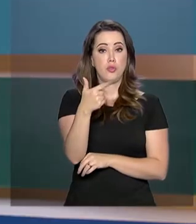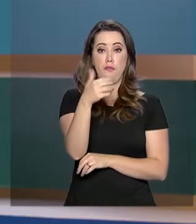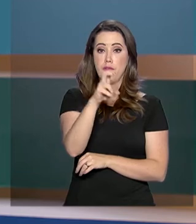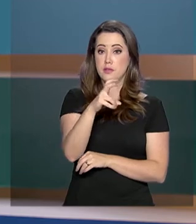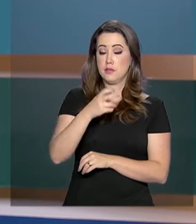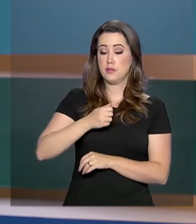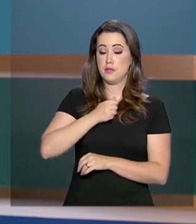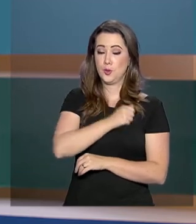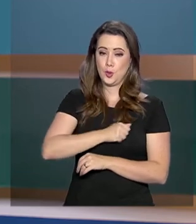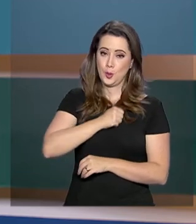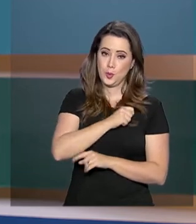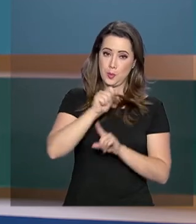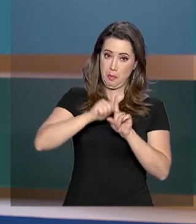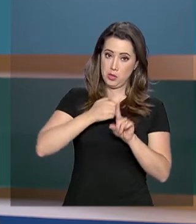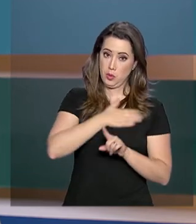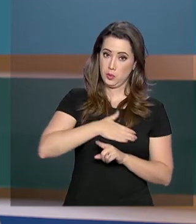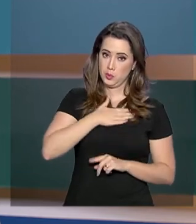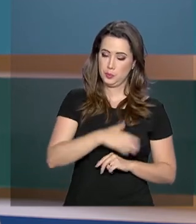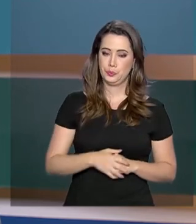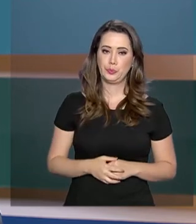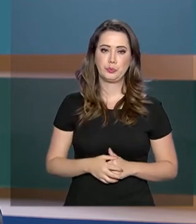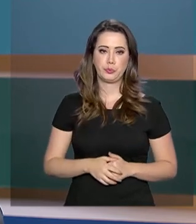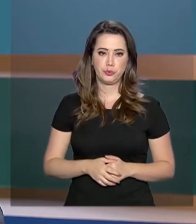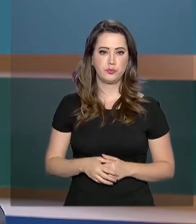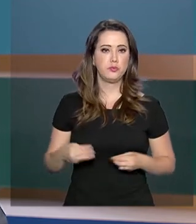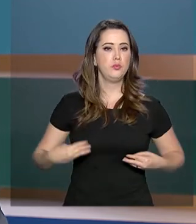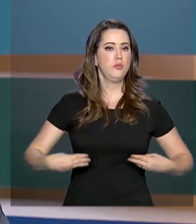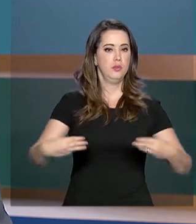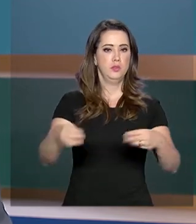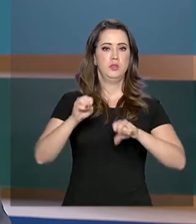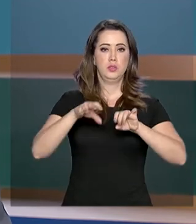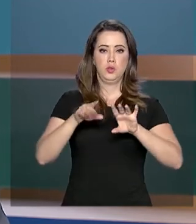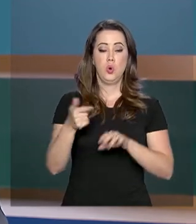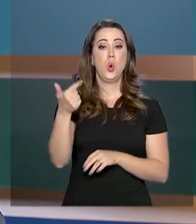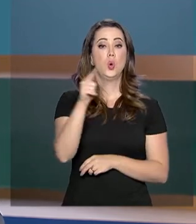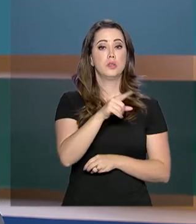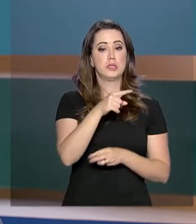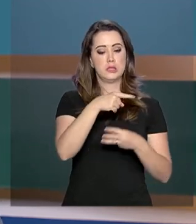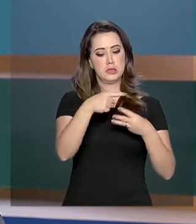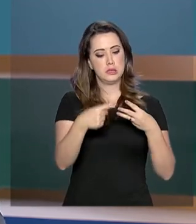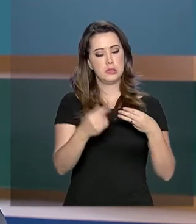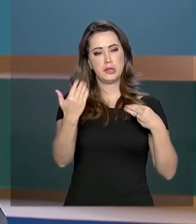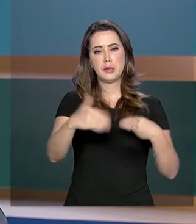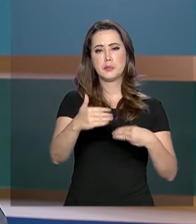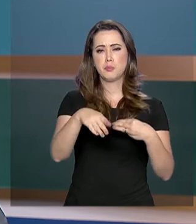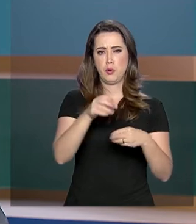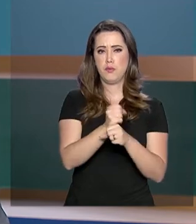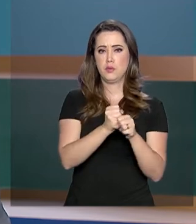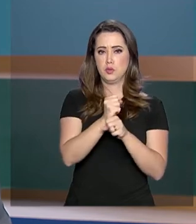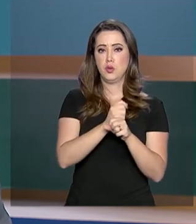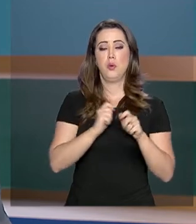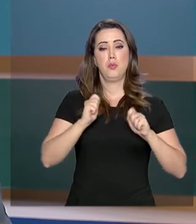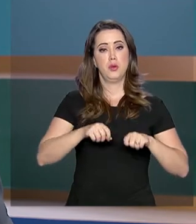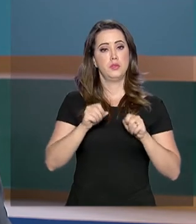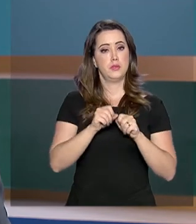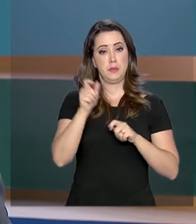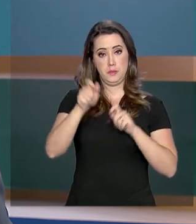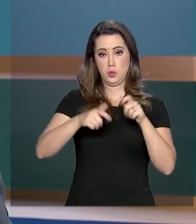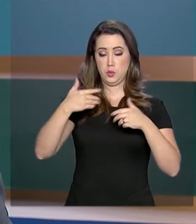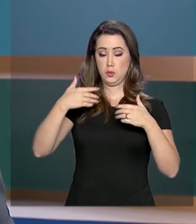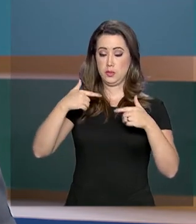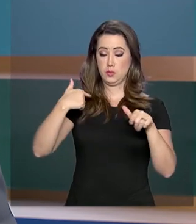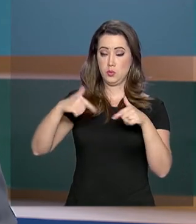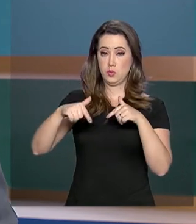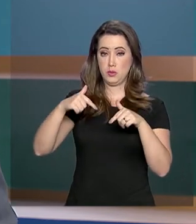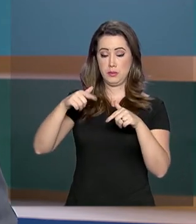O Ministério da Educação vai realizar outras três aplicações do exame em 2019. Poderão fazer a prova brasileiros no